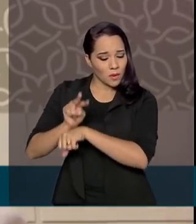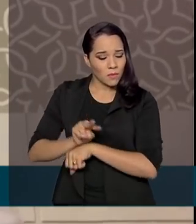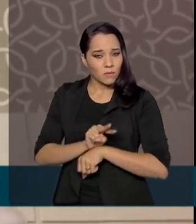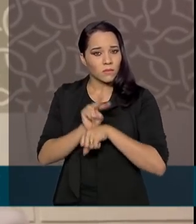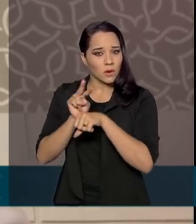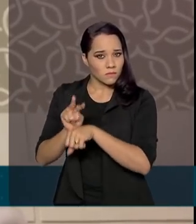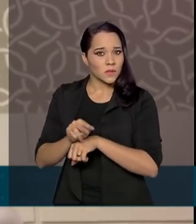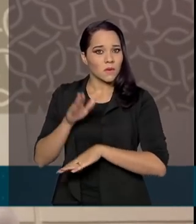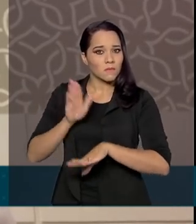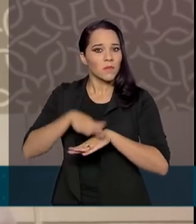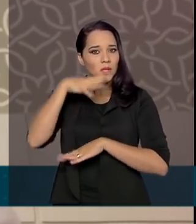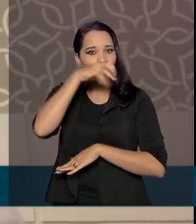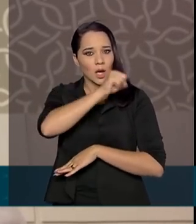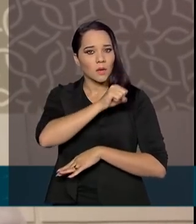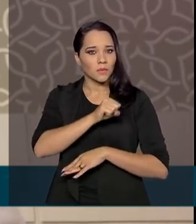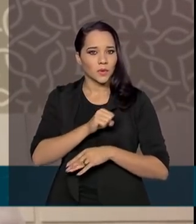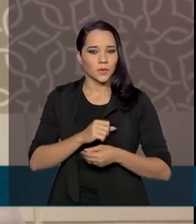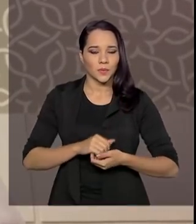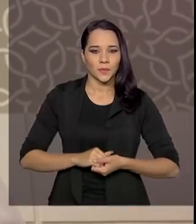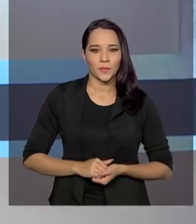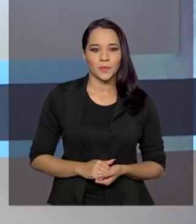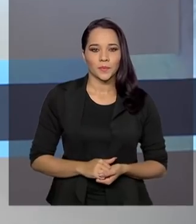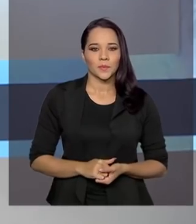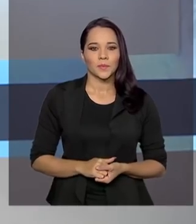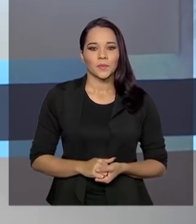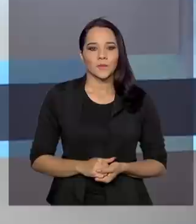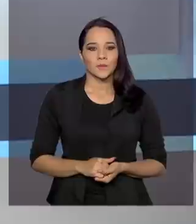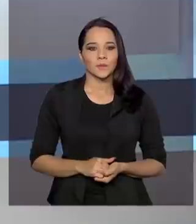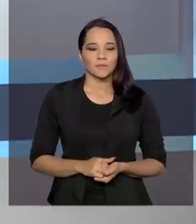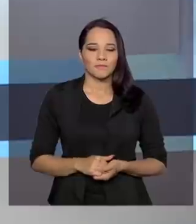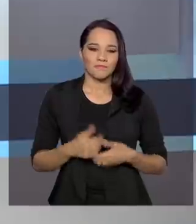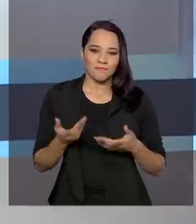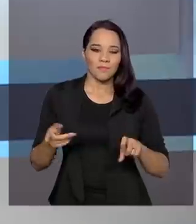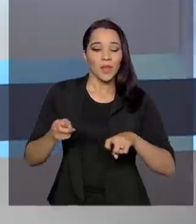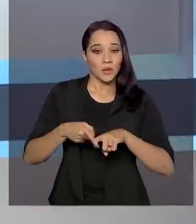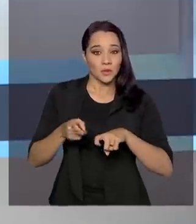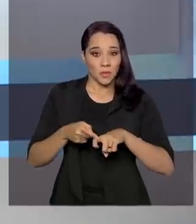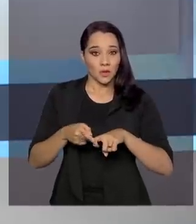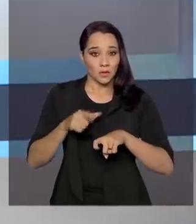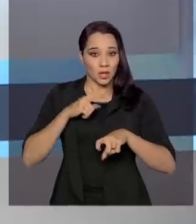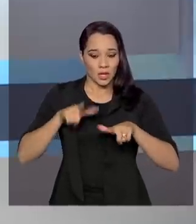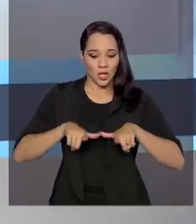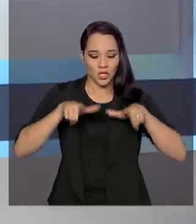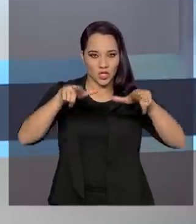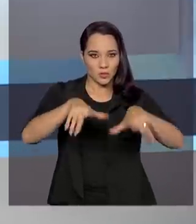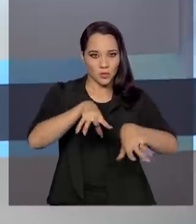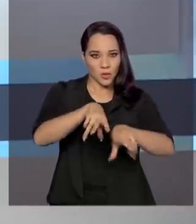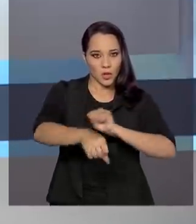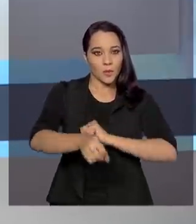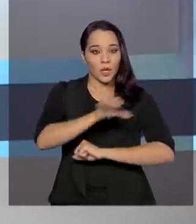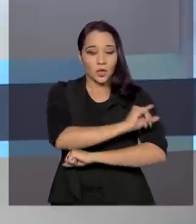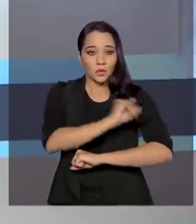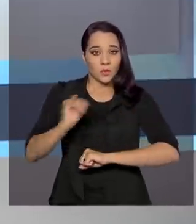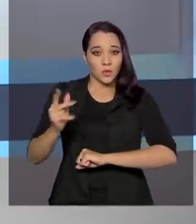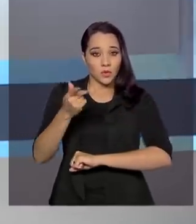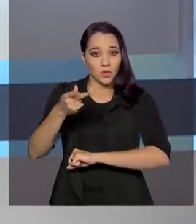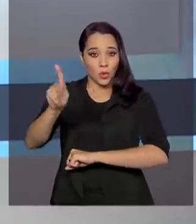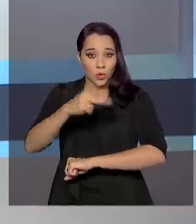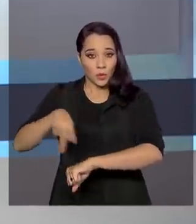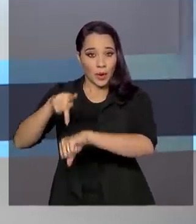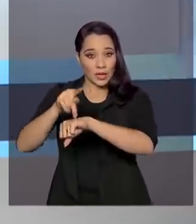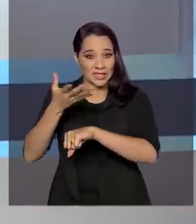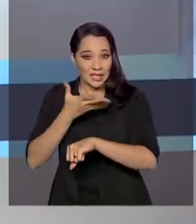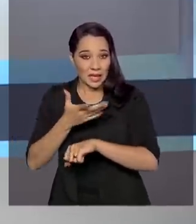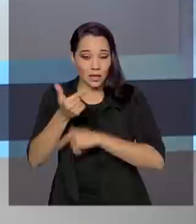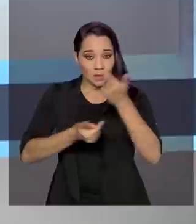tomadas de maneira mais rápido e mais ágil. E os médicos que têm diplomas de instituições estrangeiras e querem